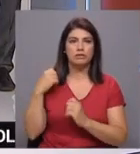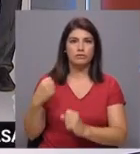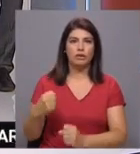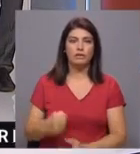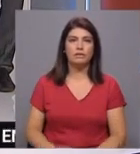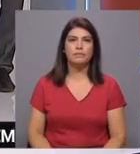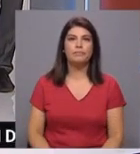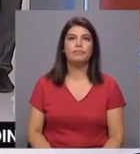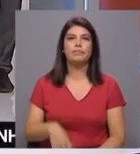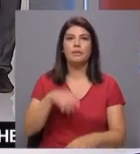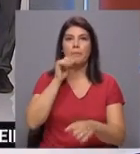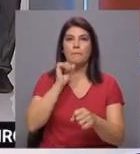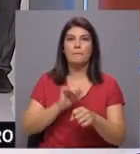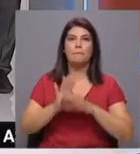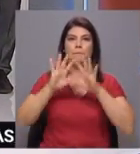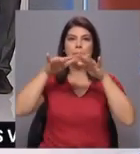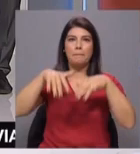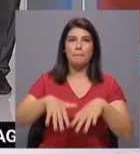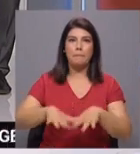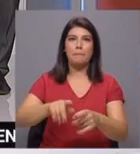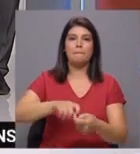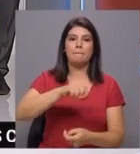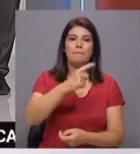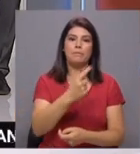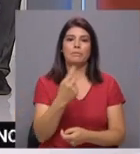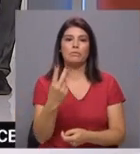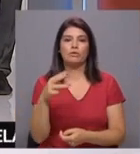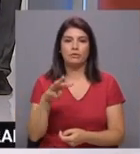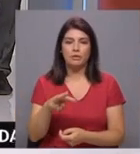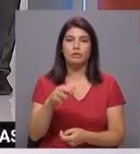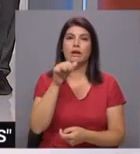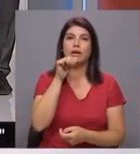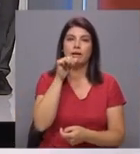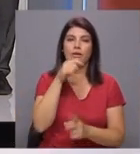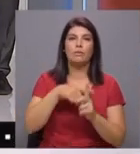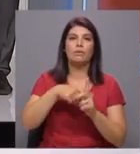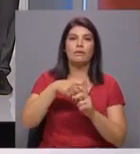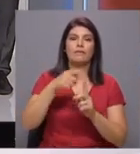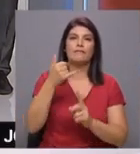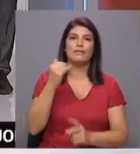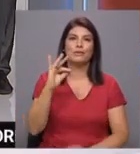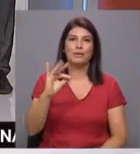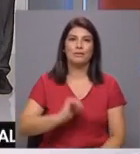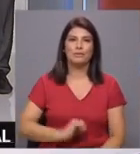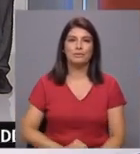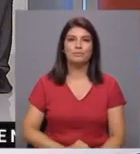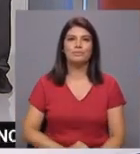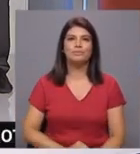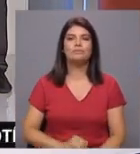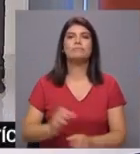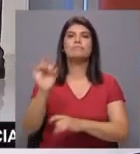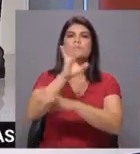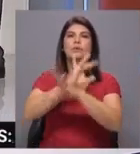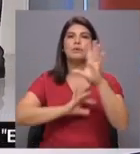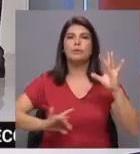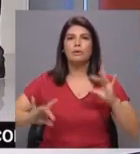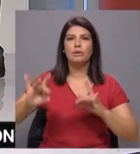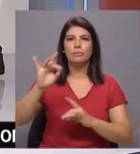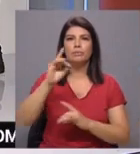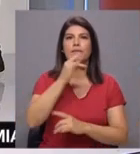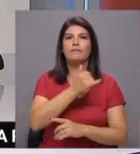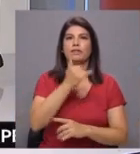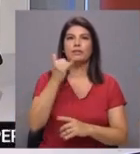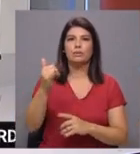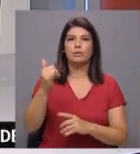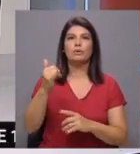agitação marítima, de norte ao noroeste, com a 2 metros, e a temperatura de água do mar a rondar os 24 graus. Para a restante Europa, temos 22